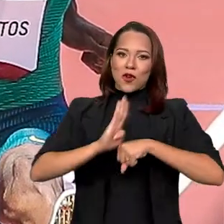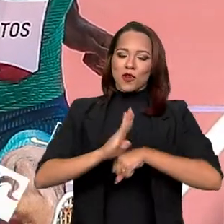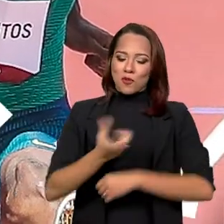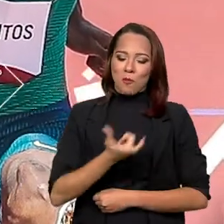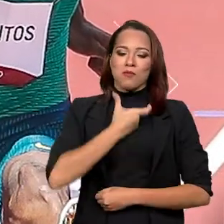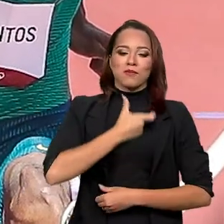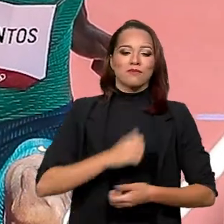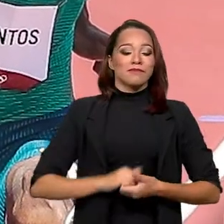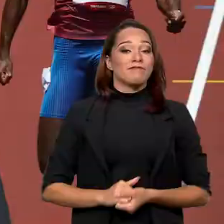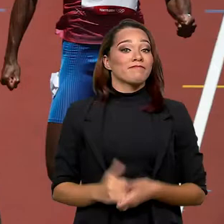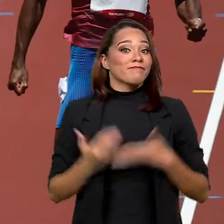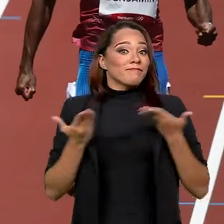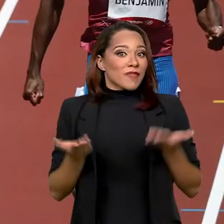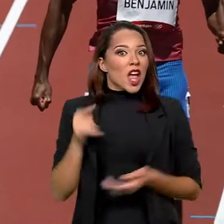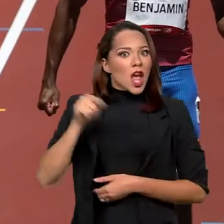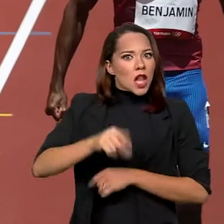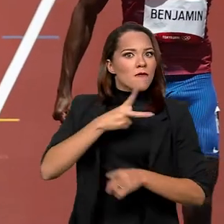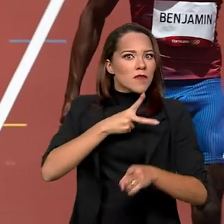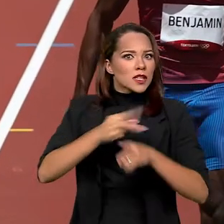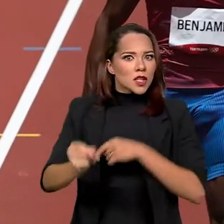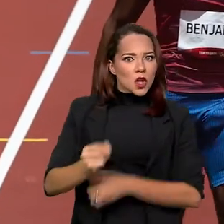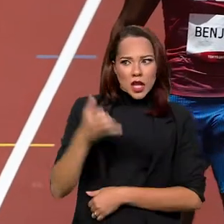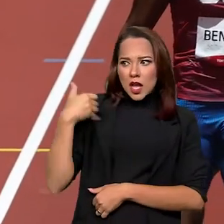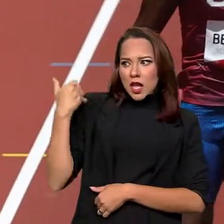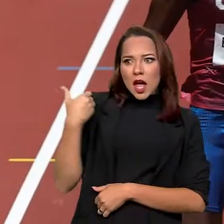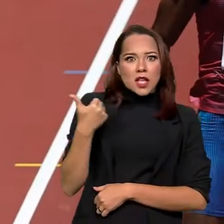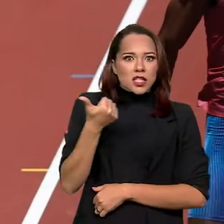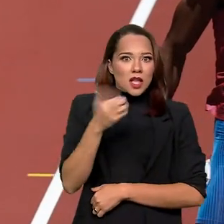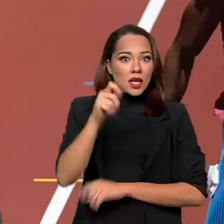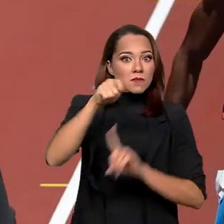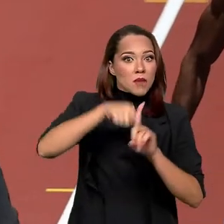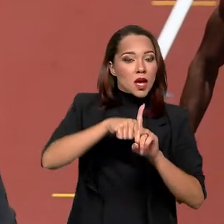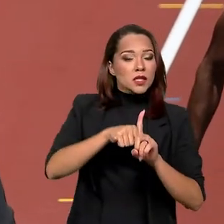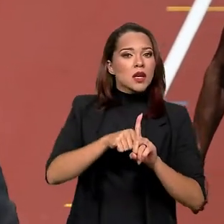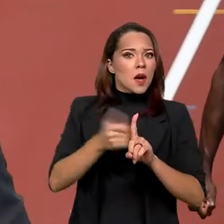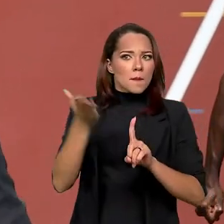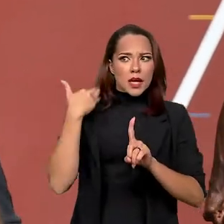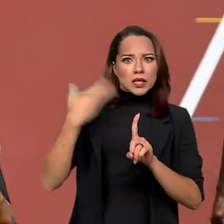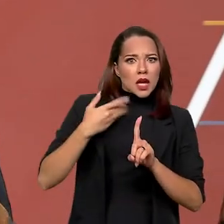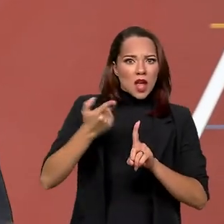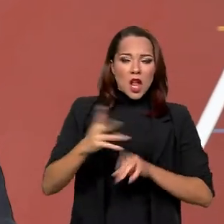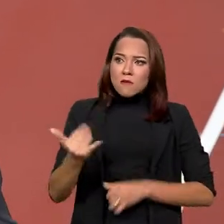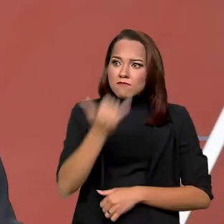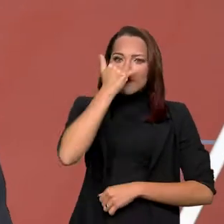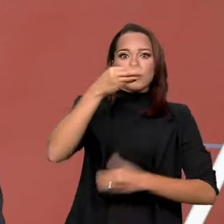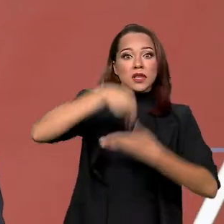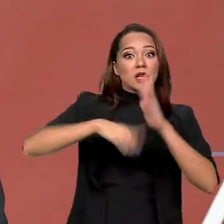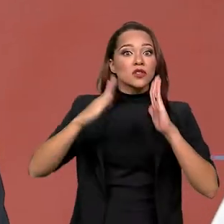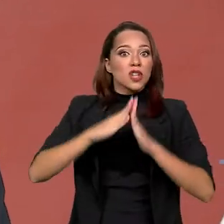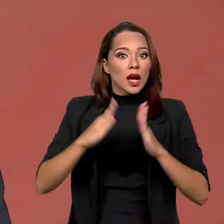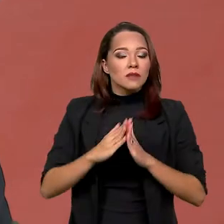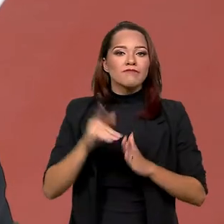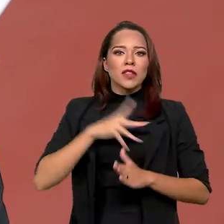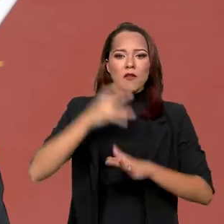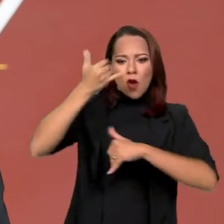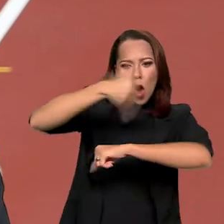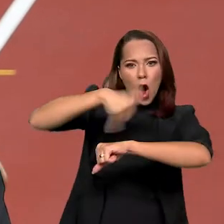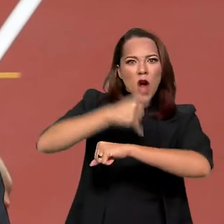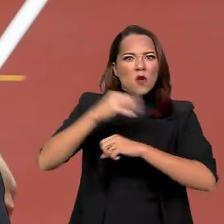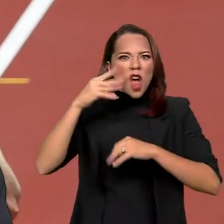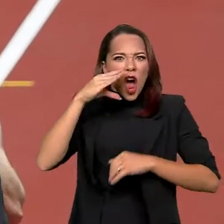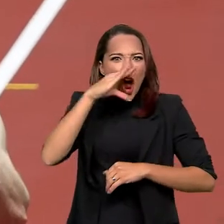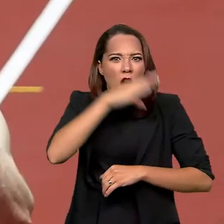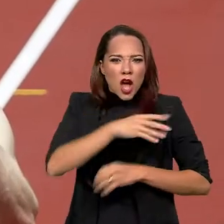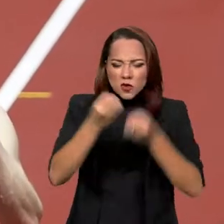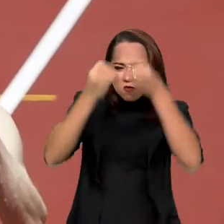medalha de bronze no peito. Aliás, o cara é vencedor desde os 10 meses de idade, quando sofreu um acidente doméstico e teve